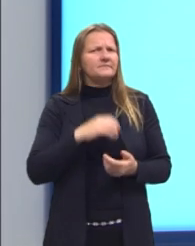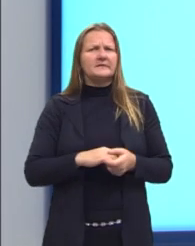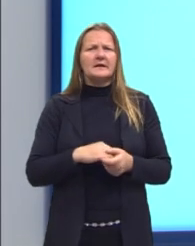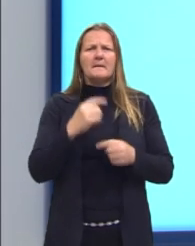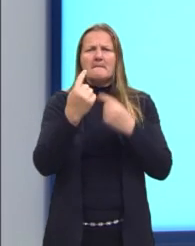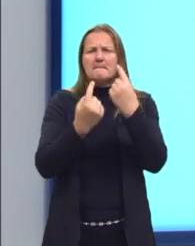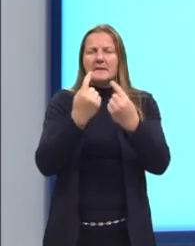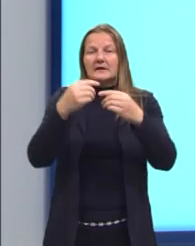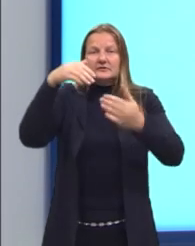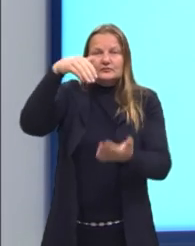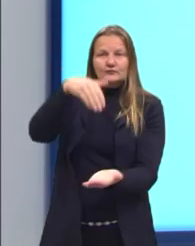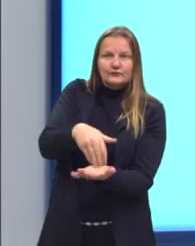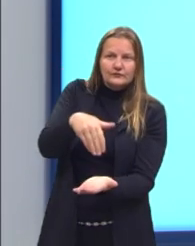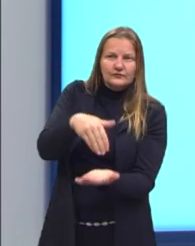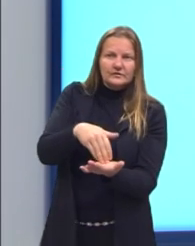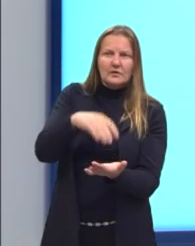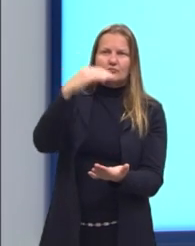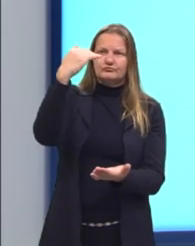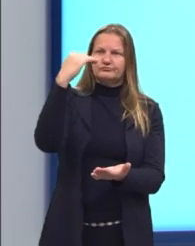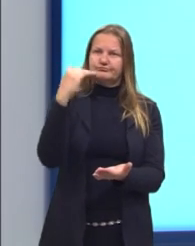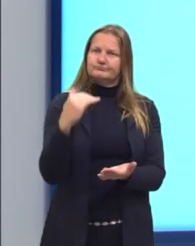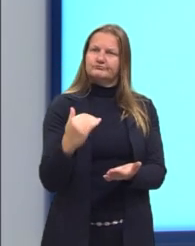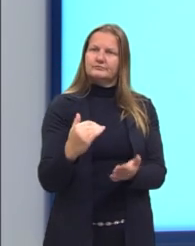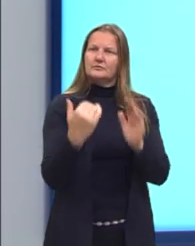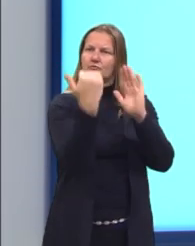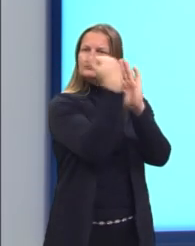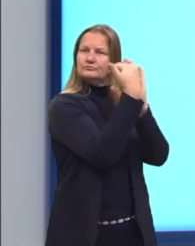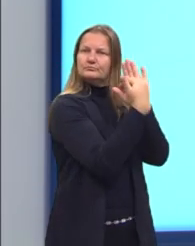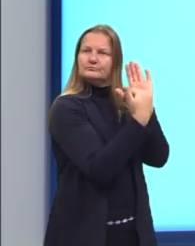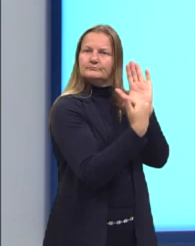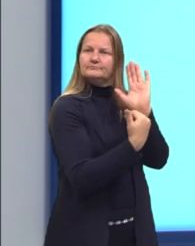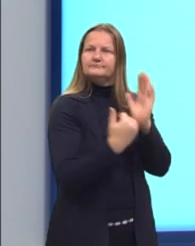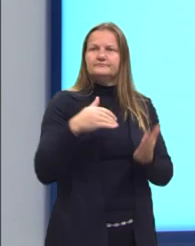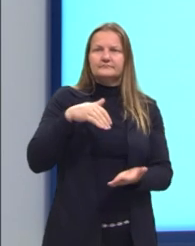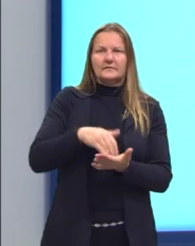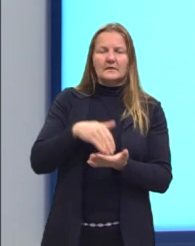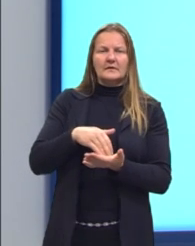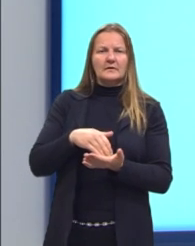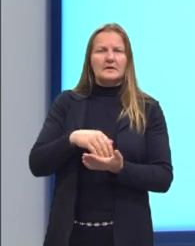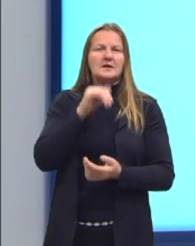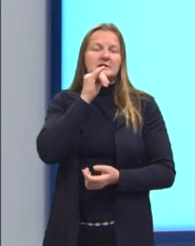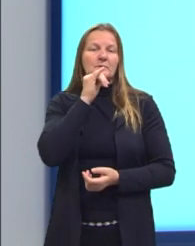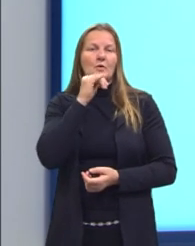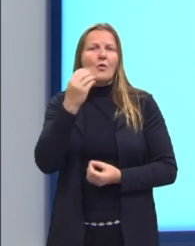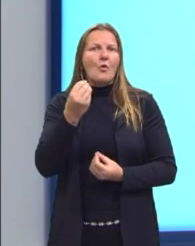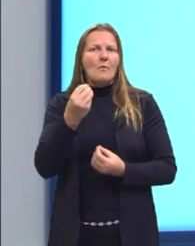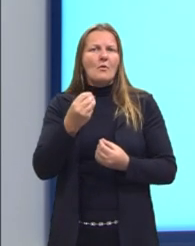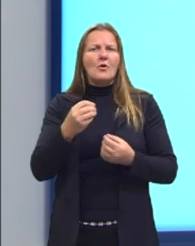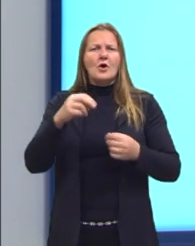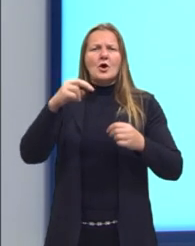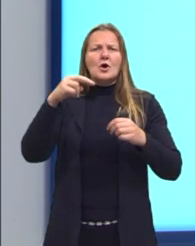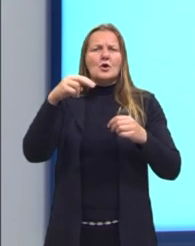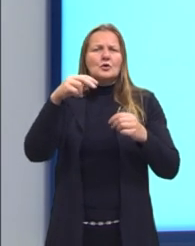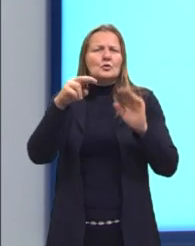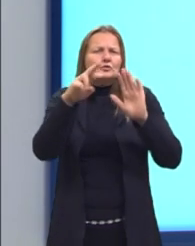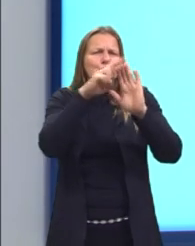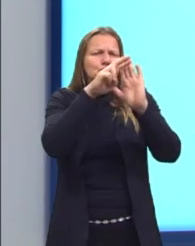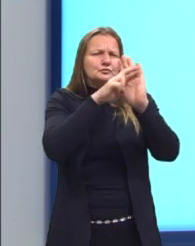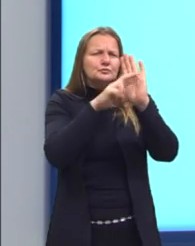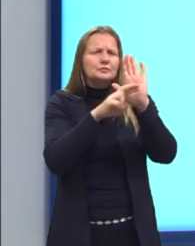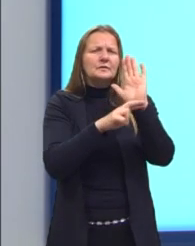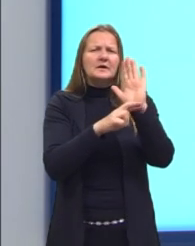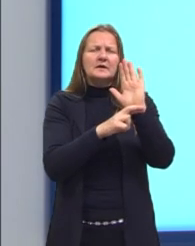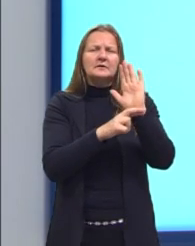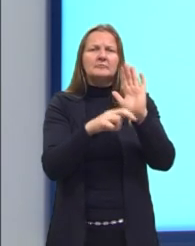mais para o finalzinho, a gente vai ter, por exemplo, norma culta e norma popular com 16 questões.